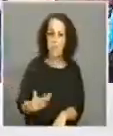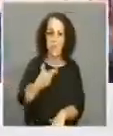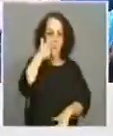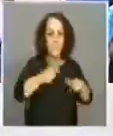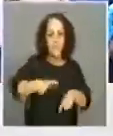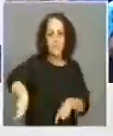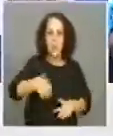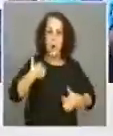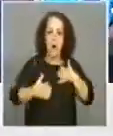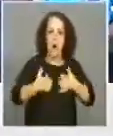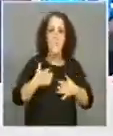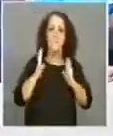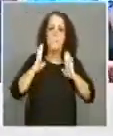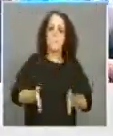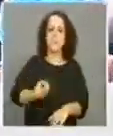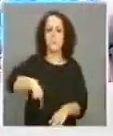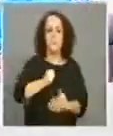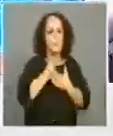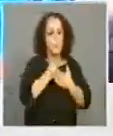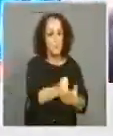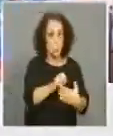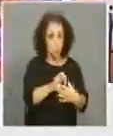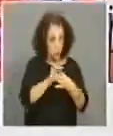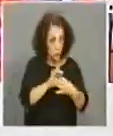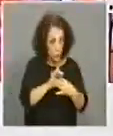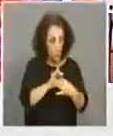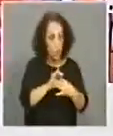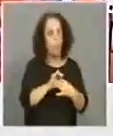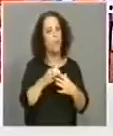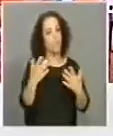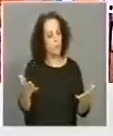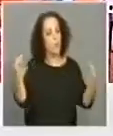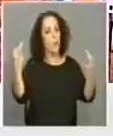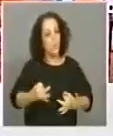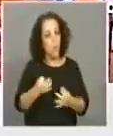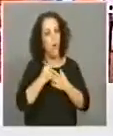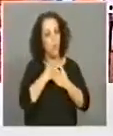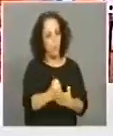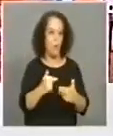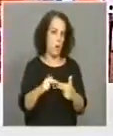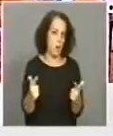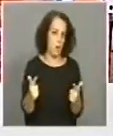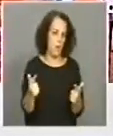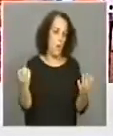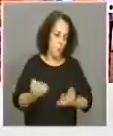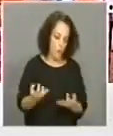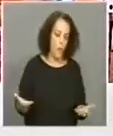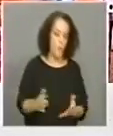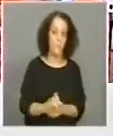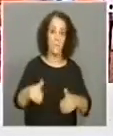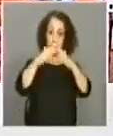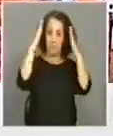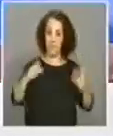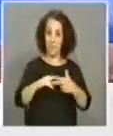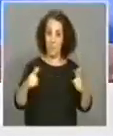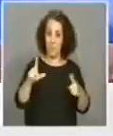apoio, da nossa colaboração tiveram esse apoio do município, tiveram esse apoio da autarquia. O município que se preocupa